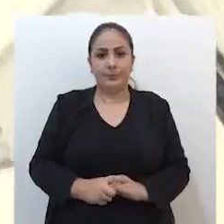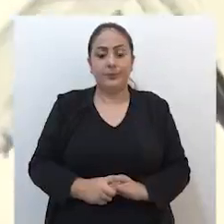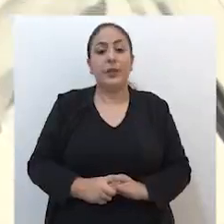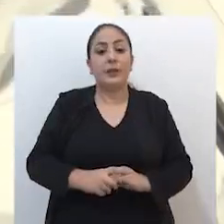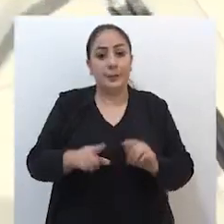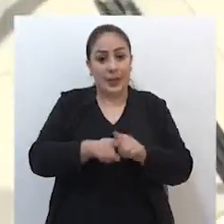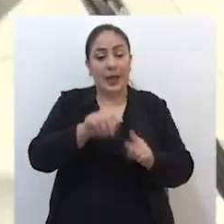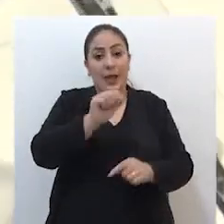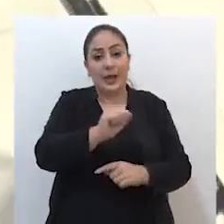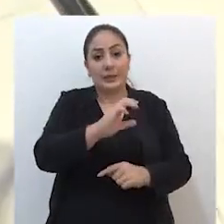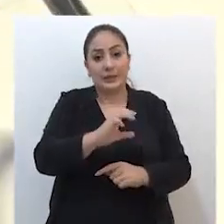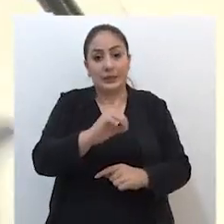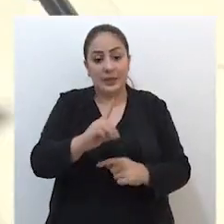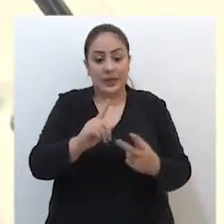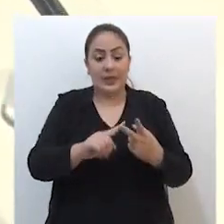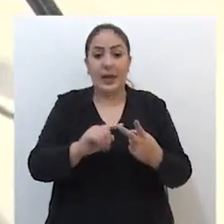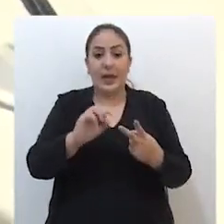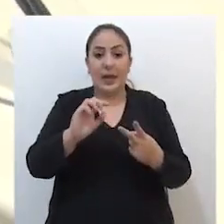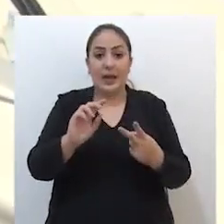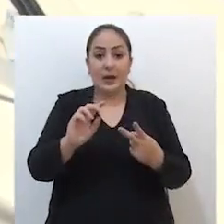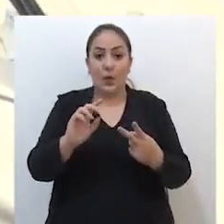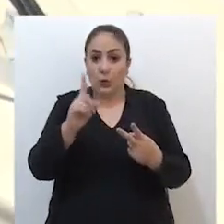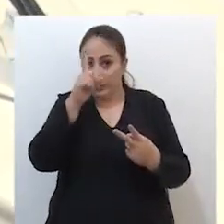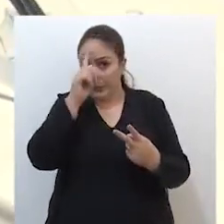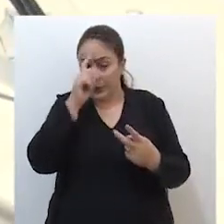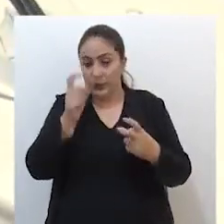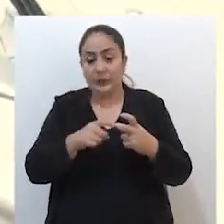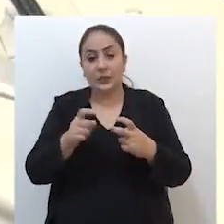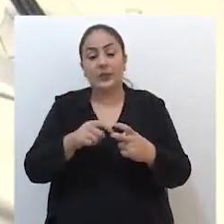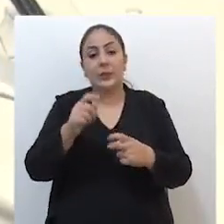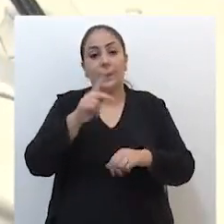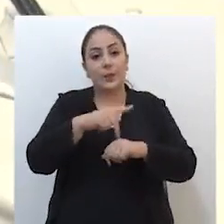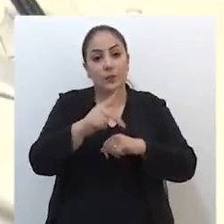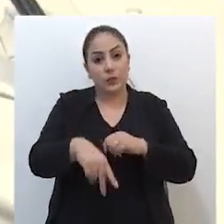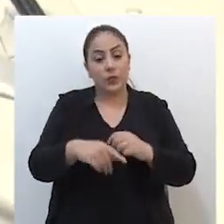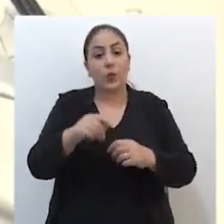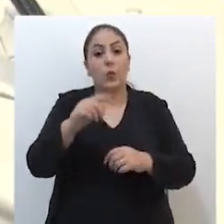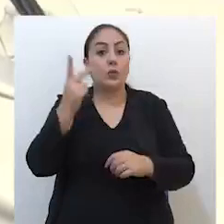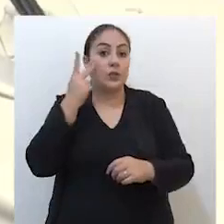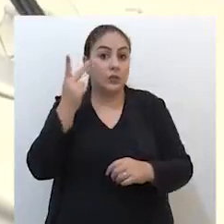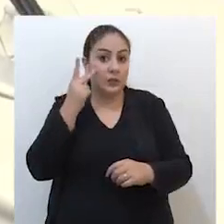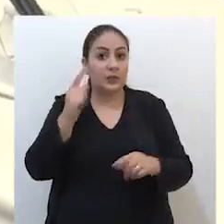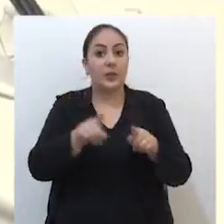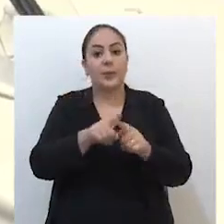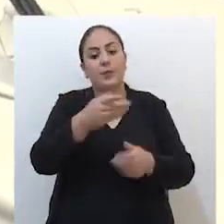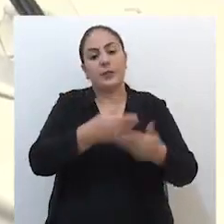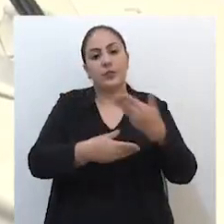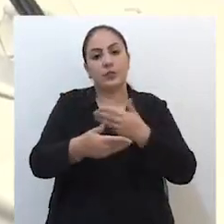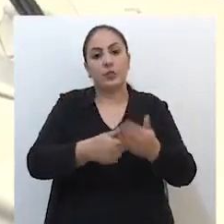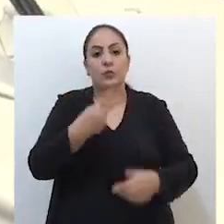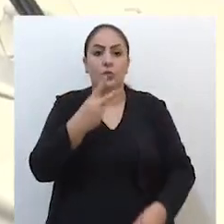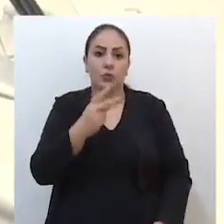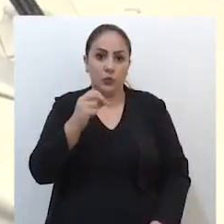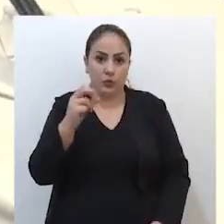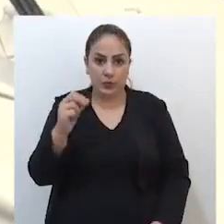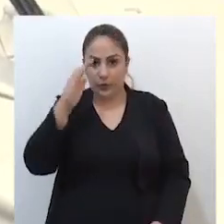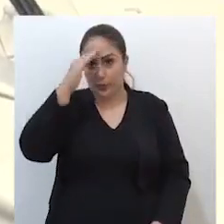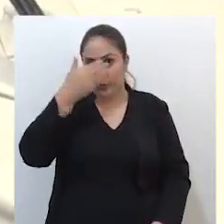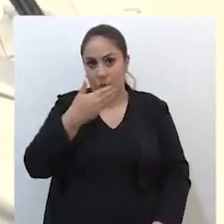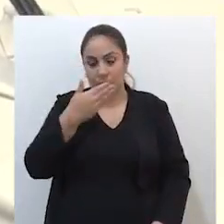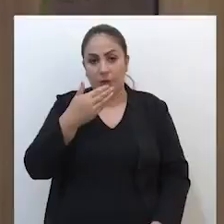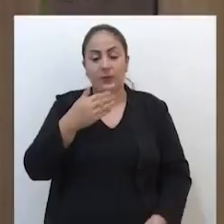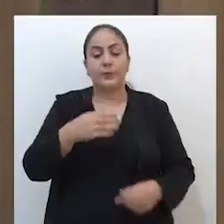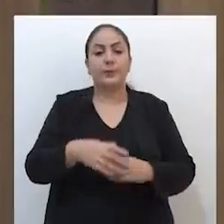Além da ACDI e do HC de Passo Fundo, o São Vicente de Paulo também foi contemplado com 200 protetores